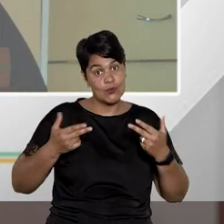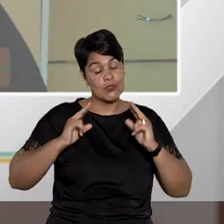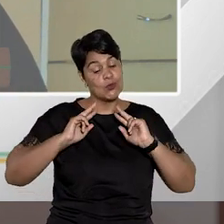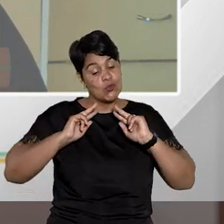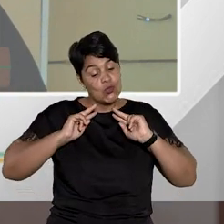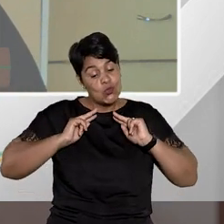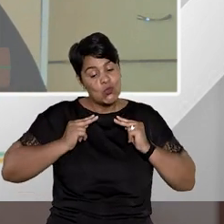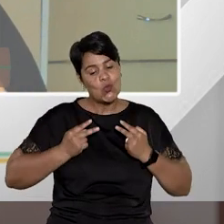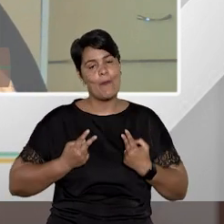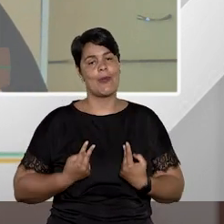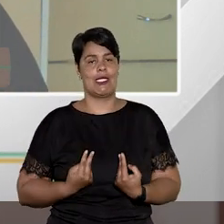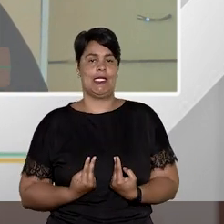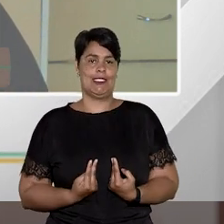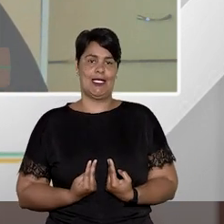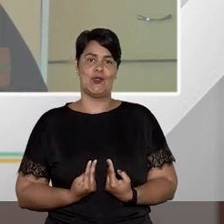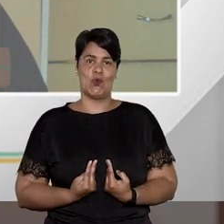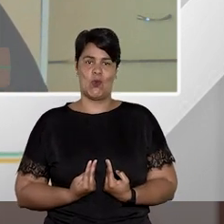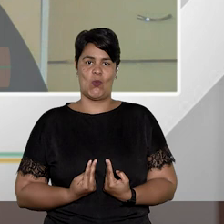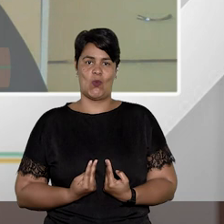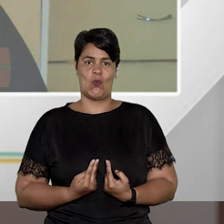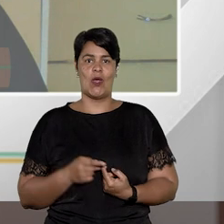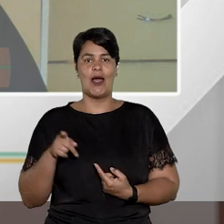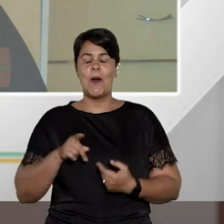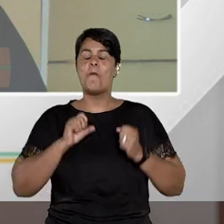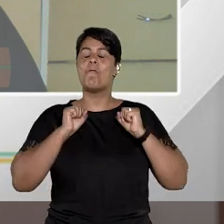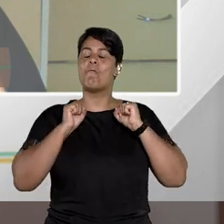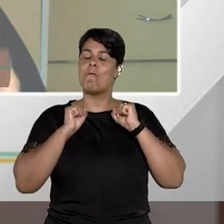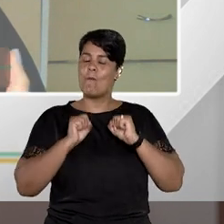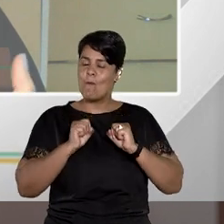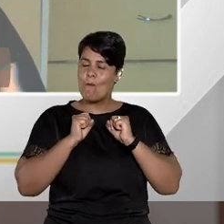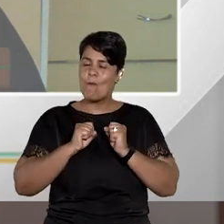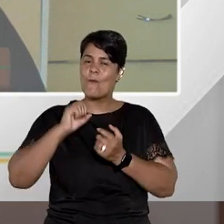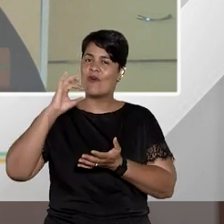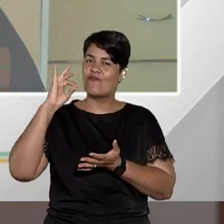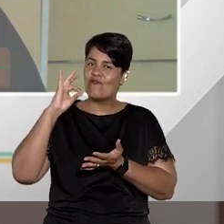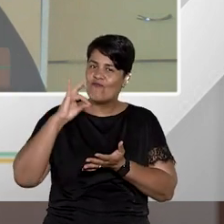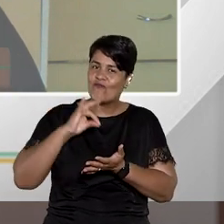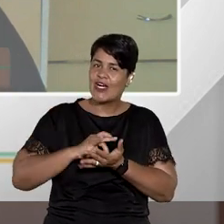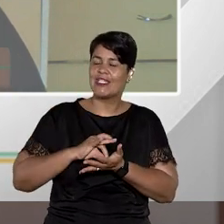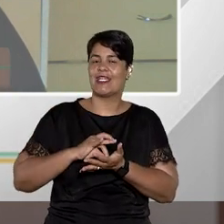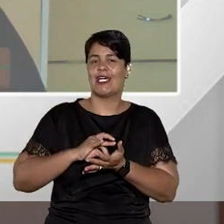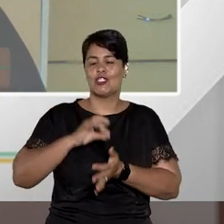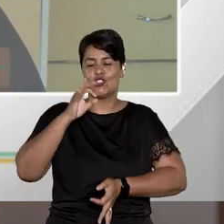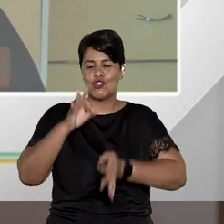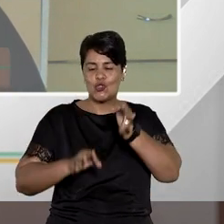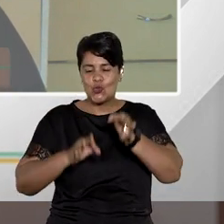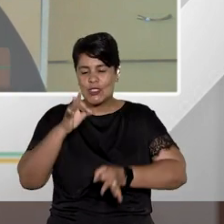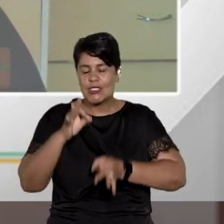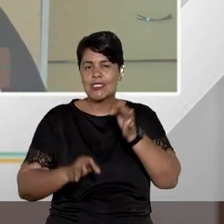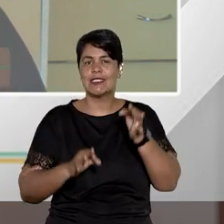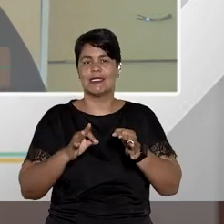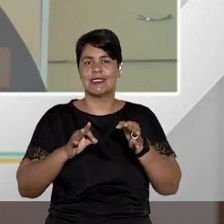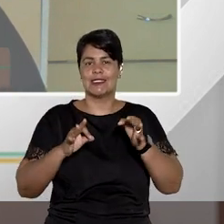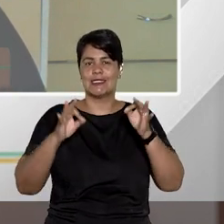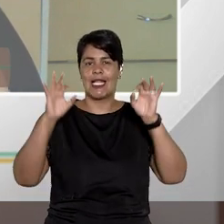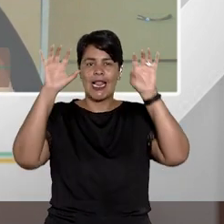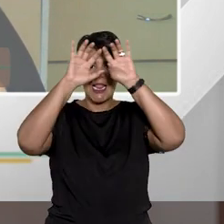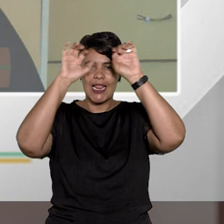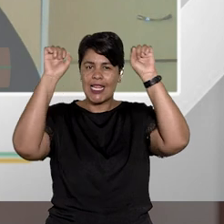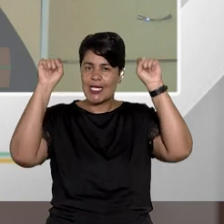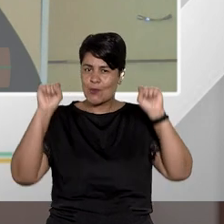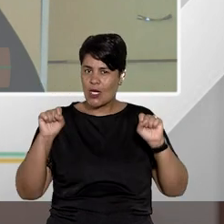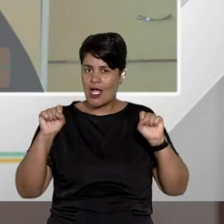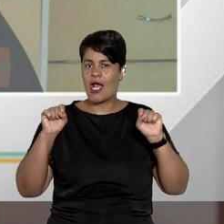humanizador, quer dizer, ele traz a possibilidade real, assim, dos juízes e tribunais olharem a situação,